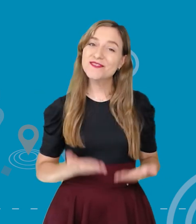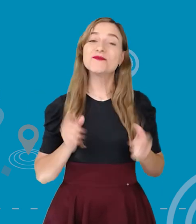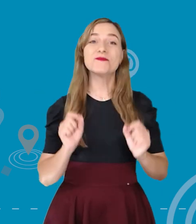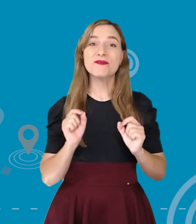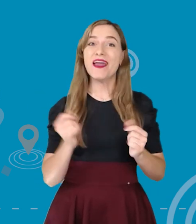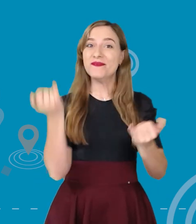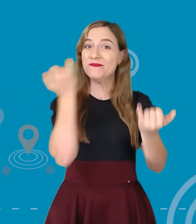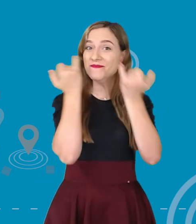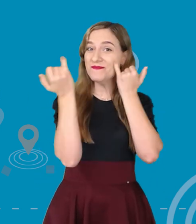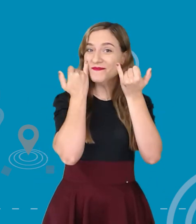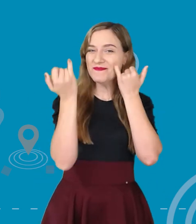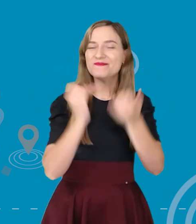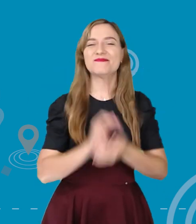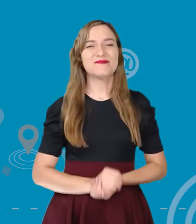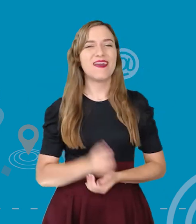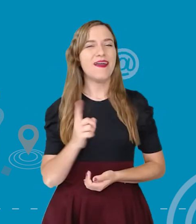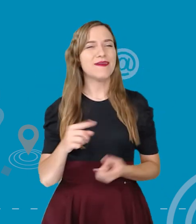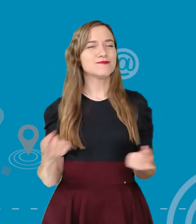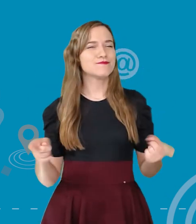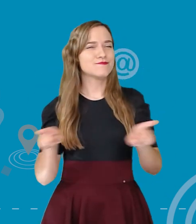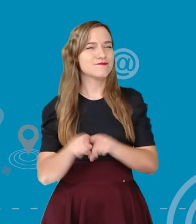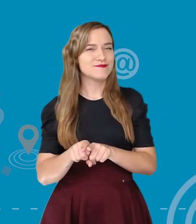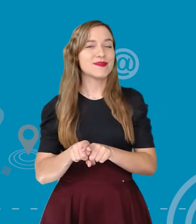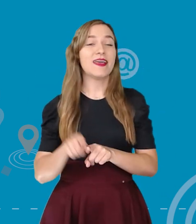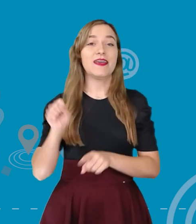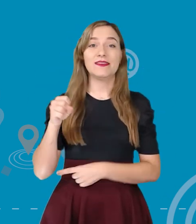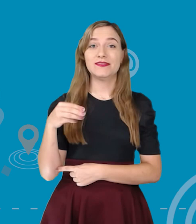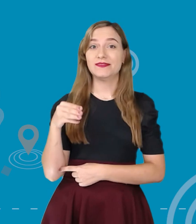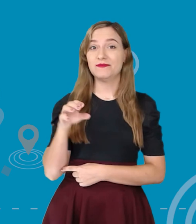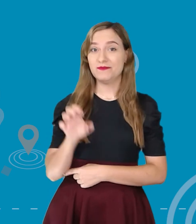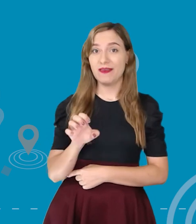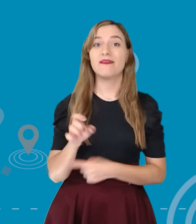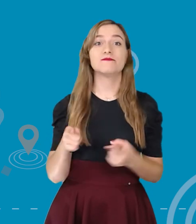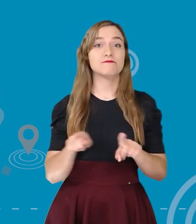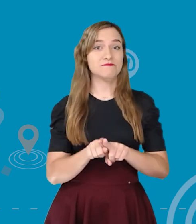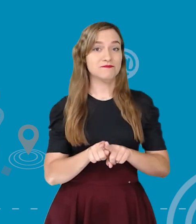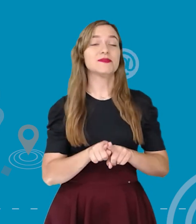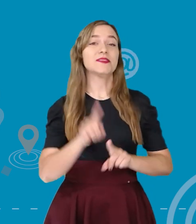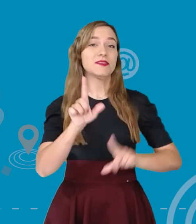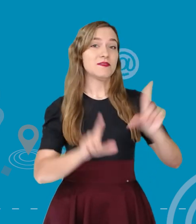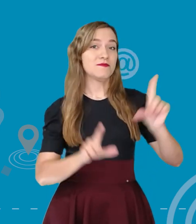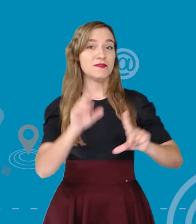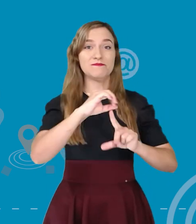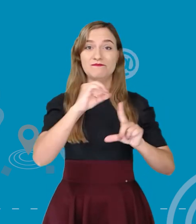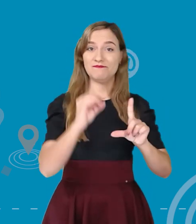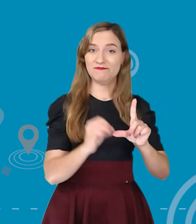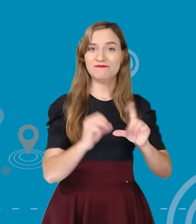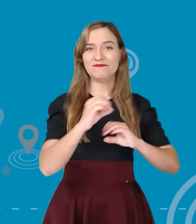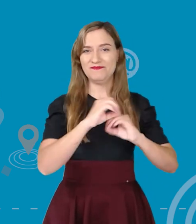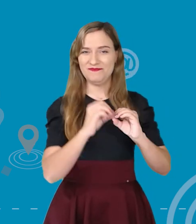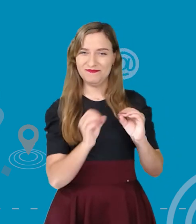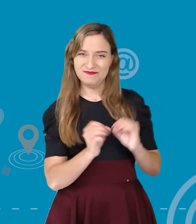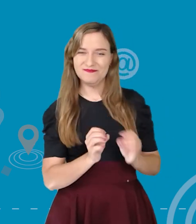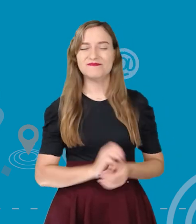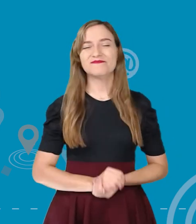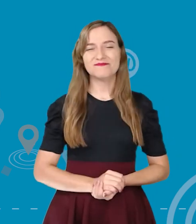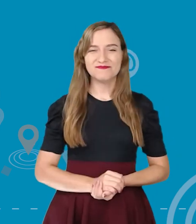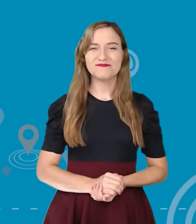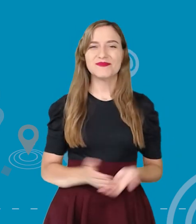Informando, uma parceria entre a SME e a TV UFG. Hoje